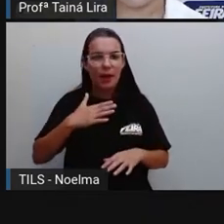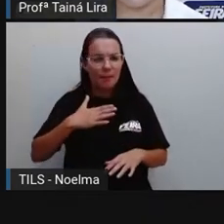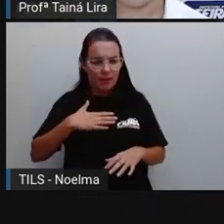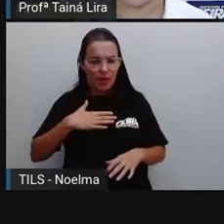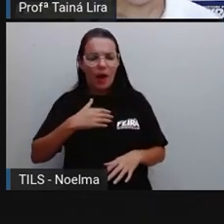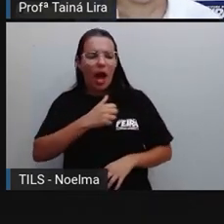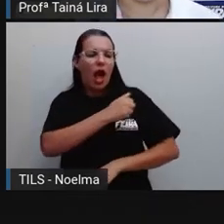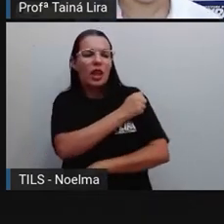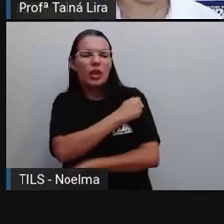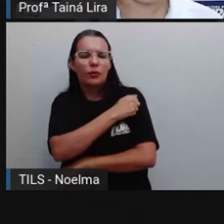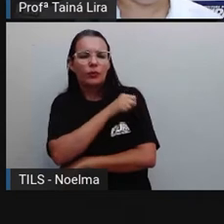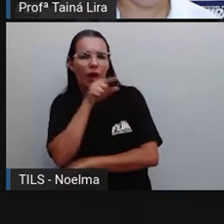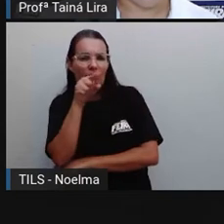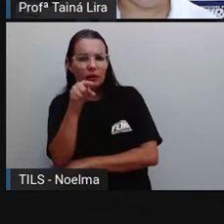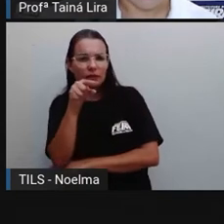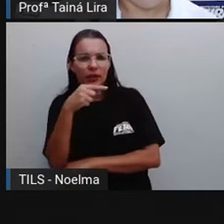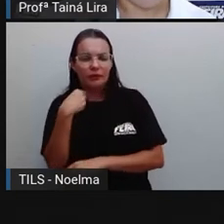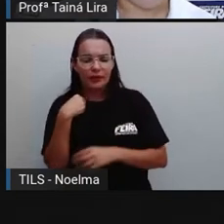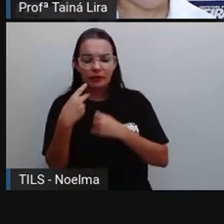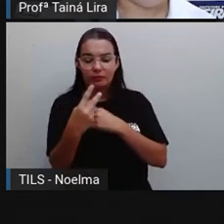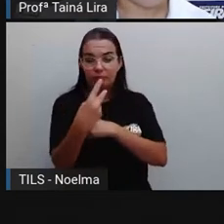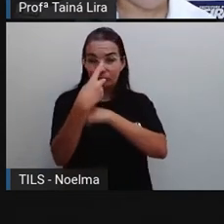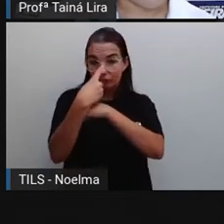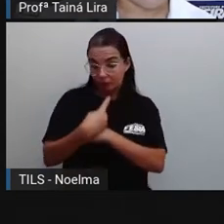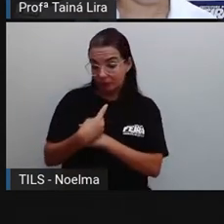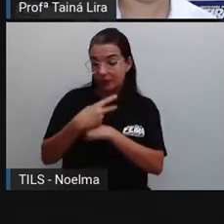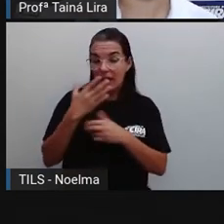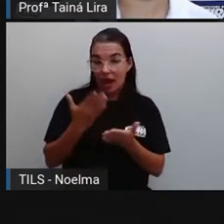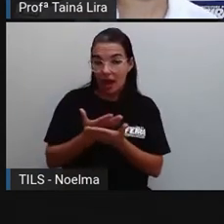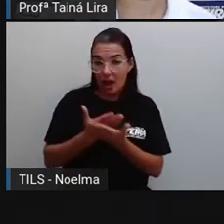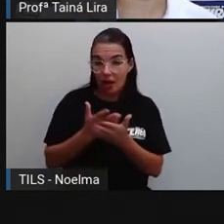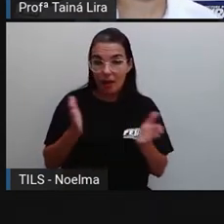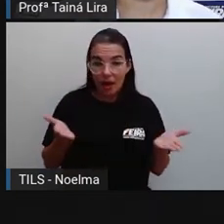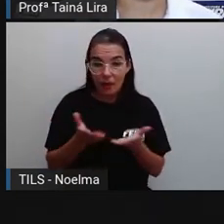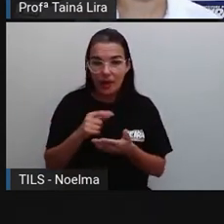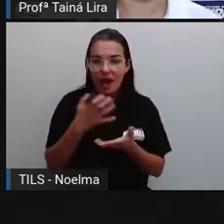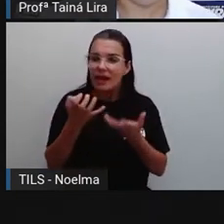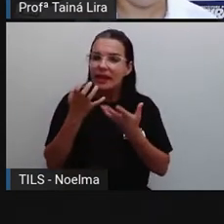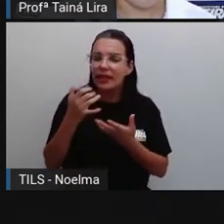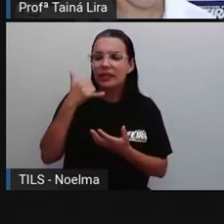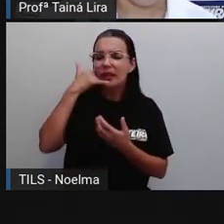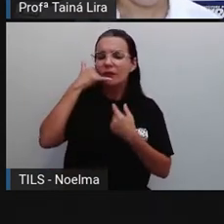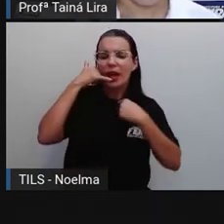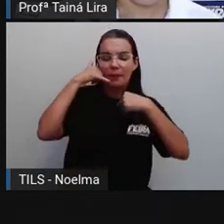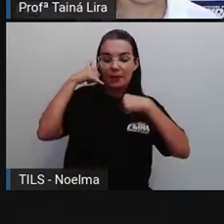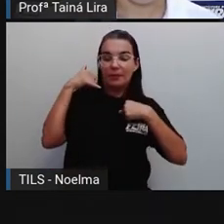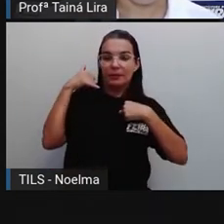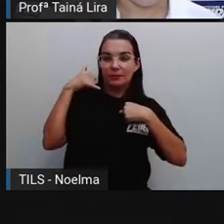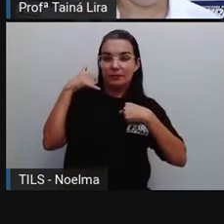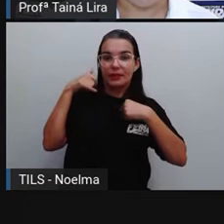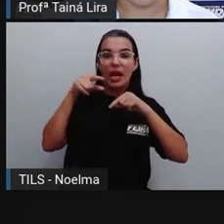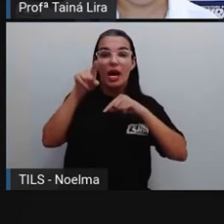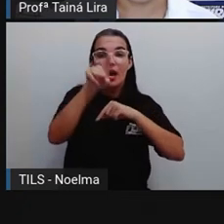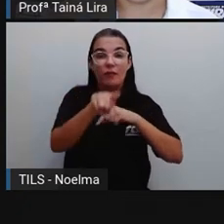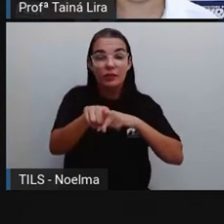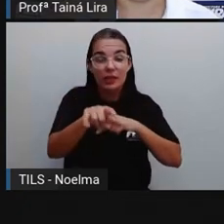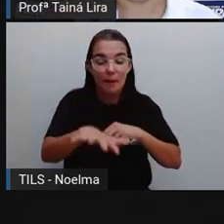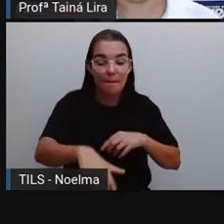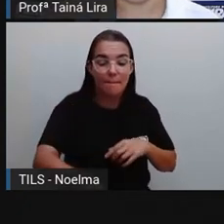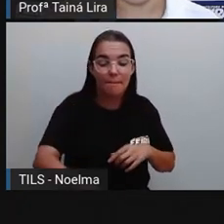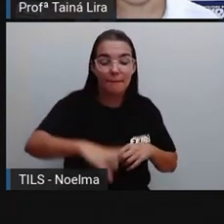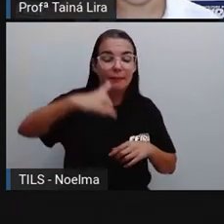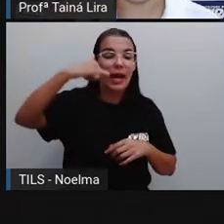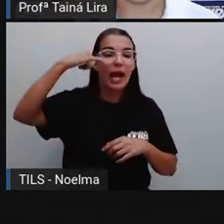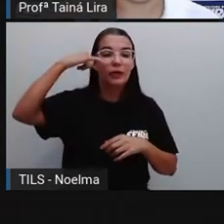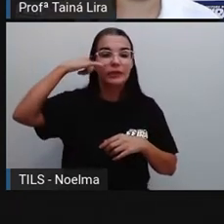que tá aí me assistindo, agora assistindo essa aula, quisesse telefonar para mim. Então quando ele pegasse lá no